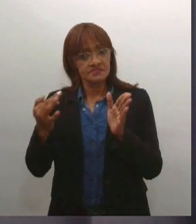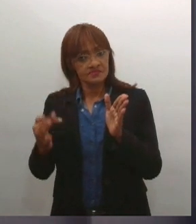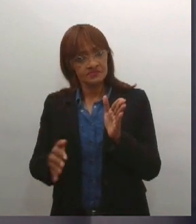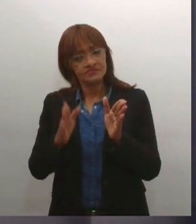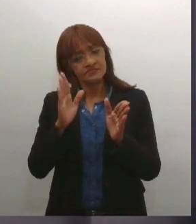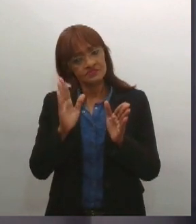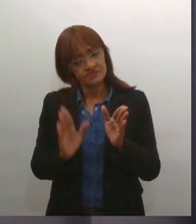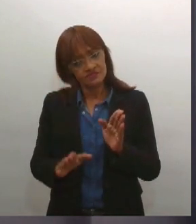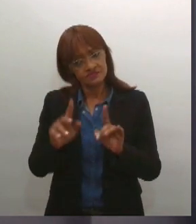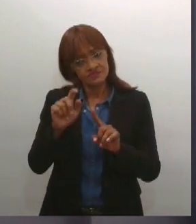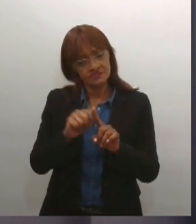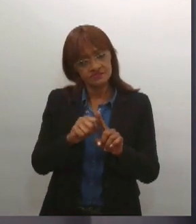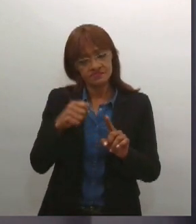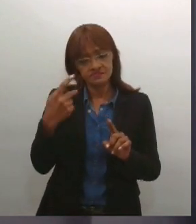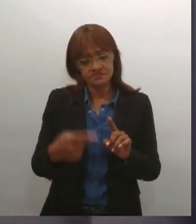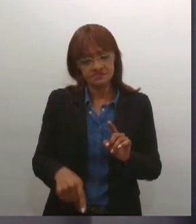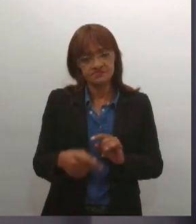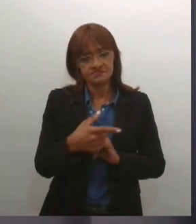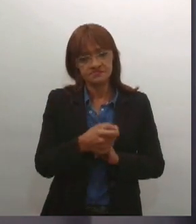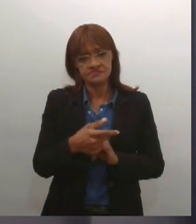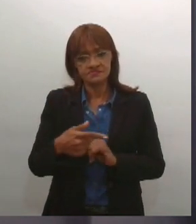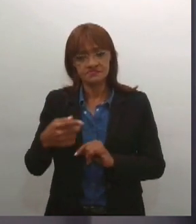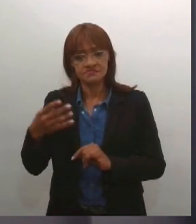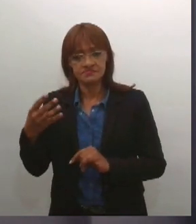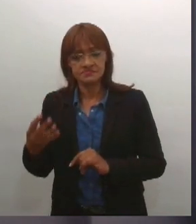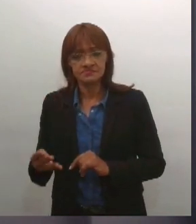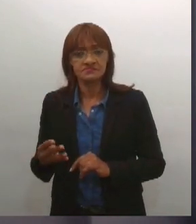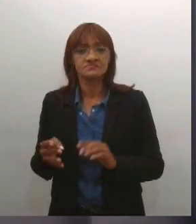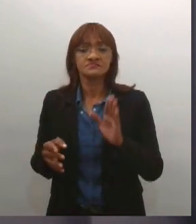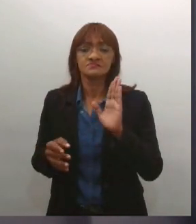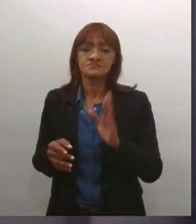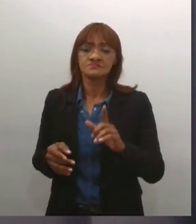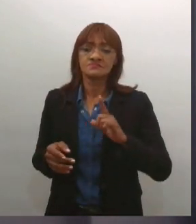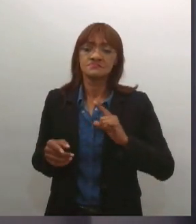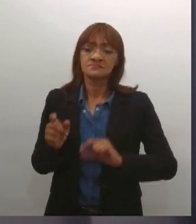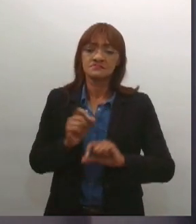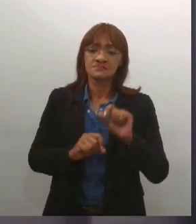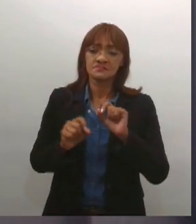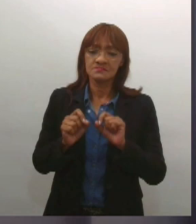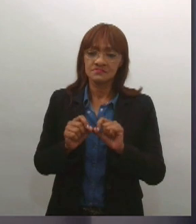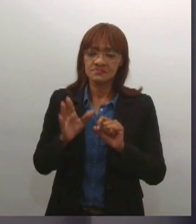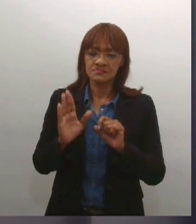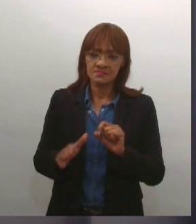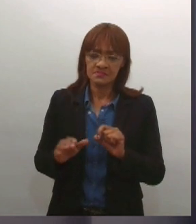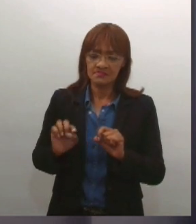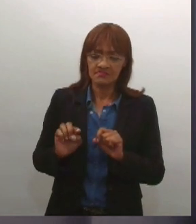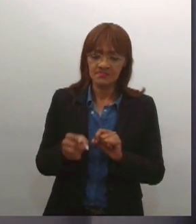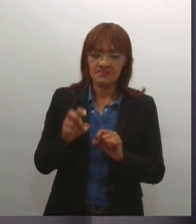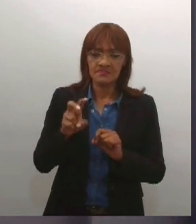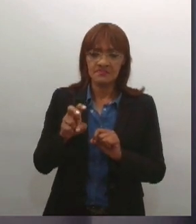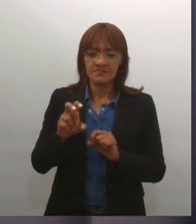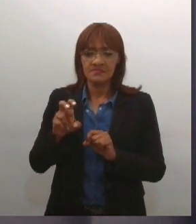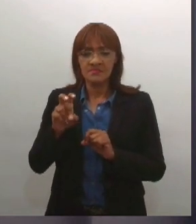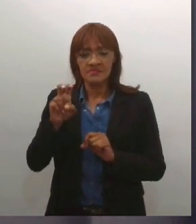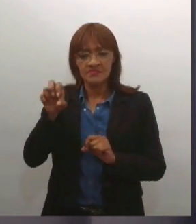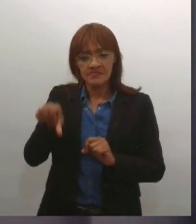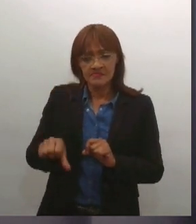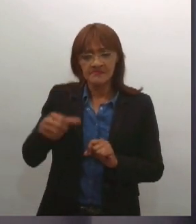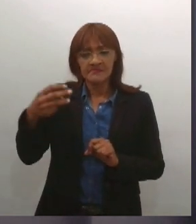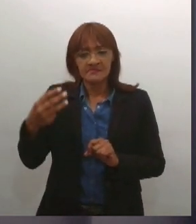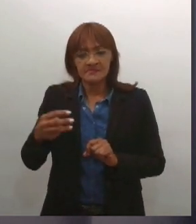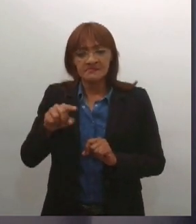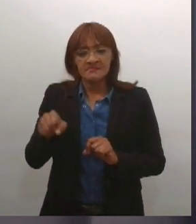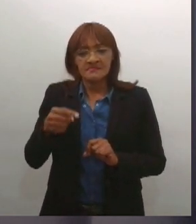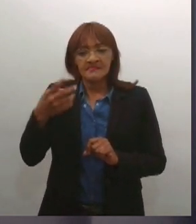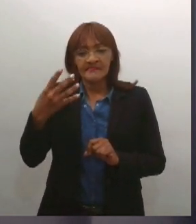2024 foi puxado pelos setores de serviços e construção, que registraram 1.593 e 470